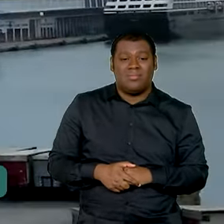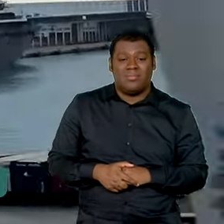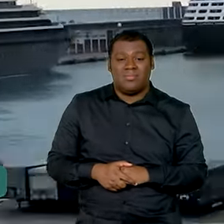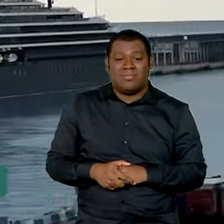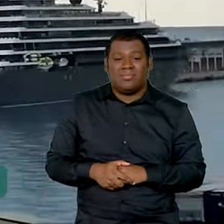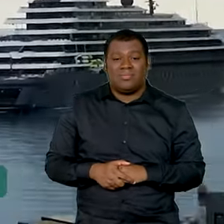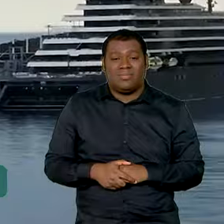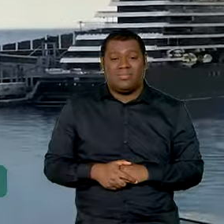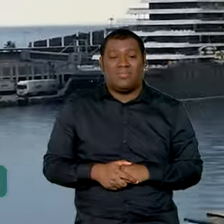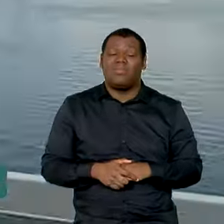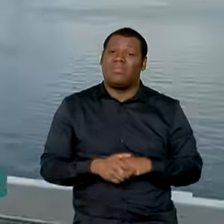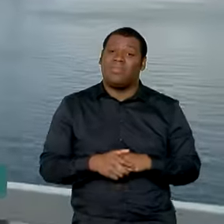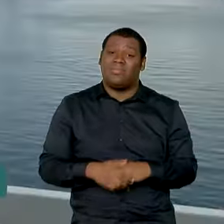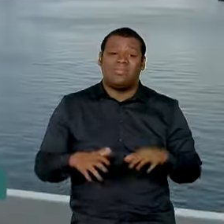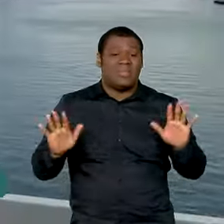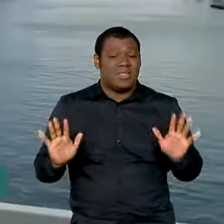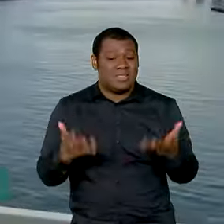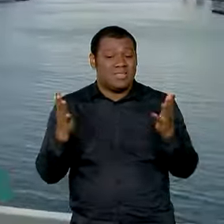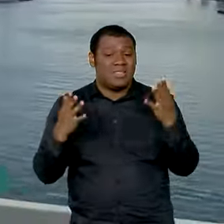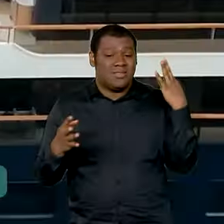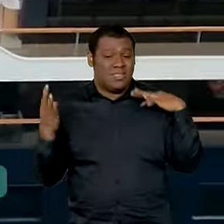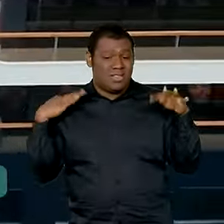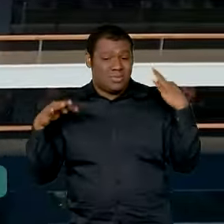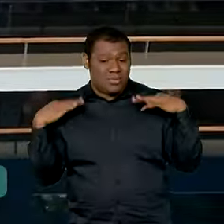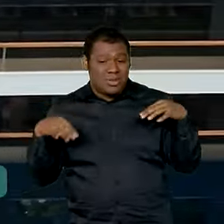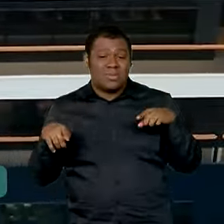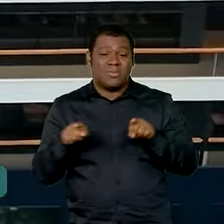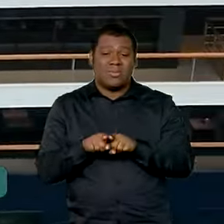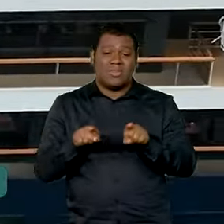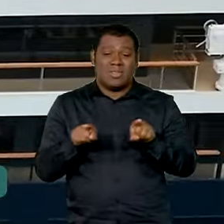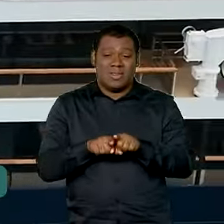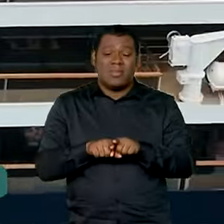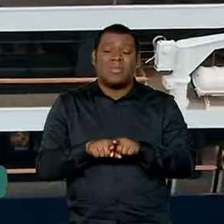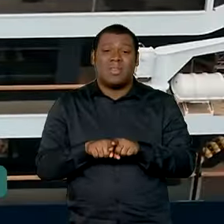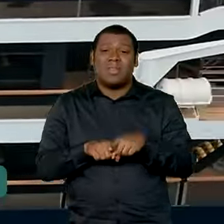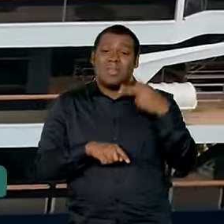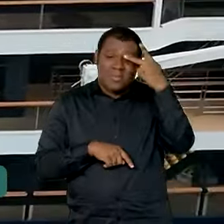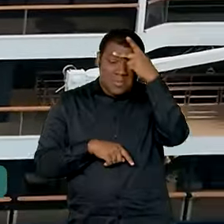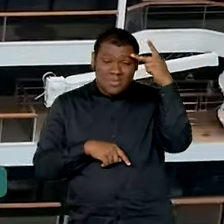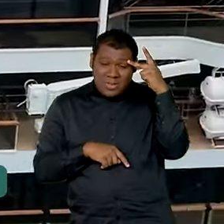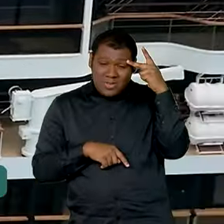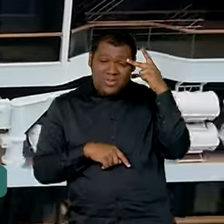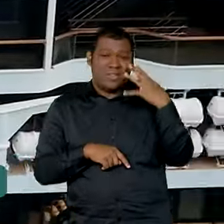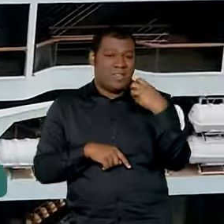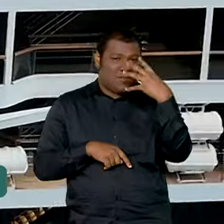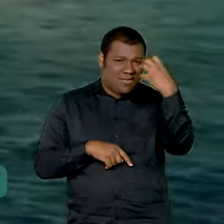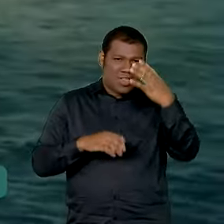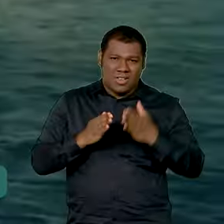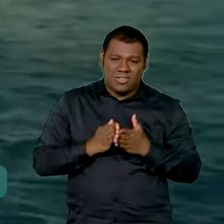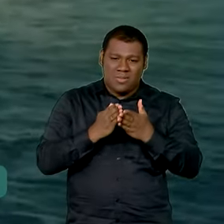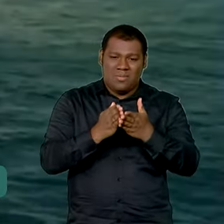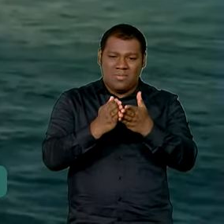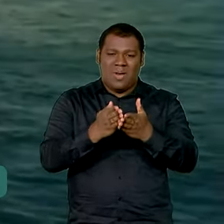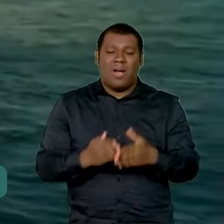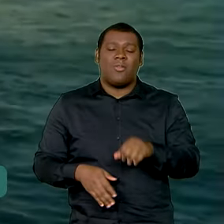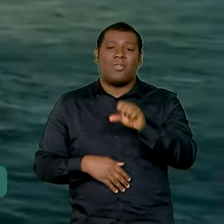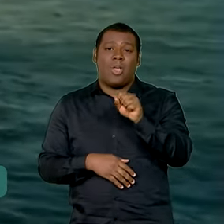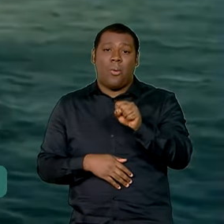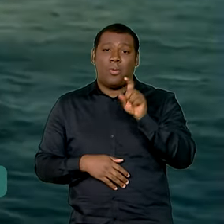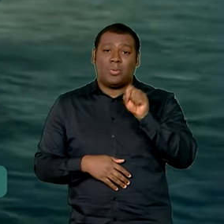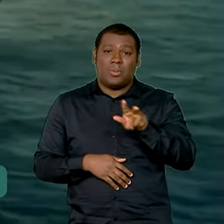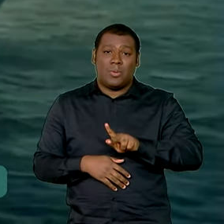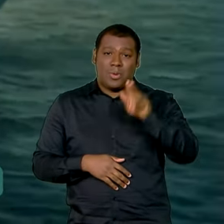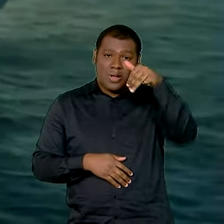alavancar ainda mais esse tipo de turismo e ampliar a presença de cruzeiros nos quase 8 mil quilômetros de costa